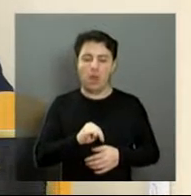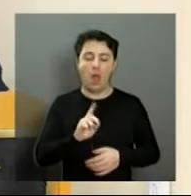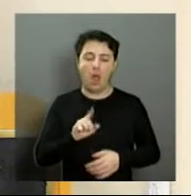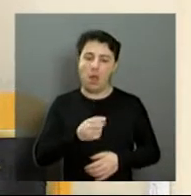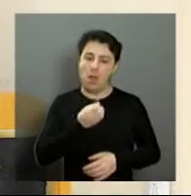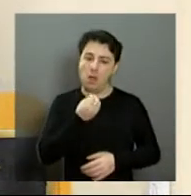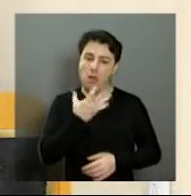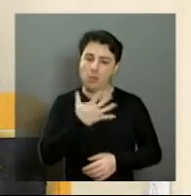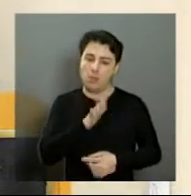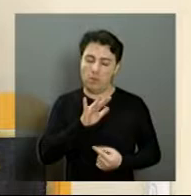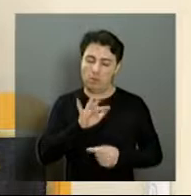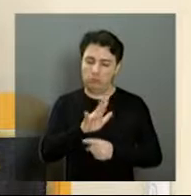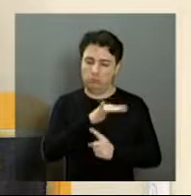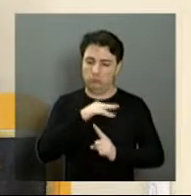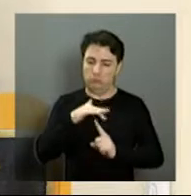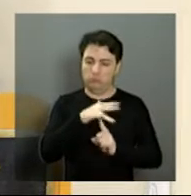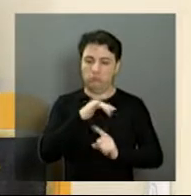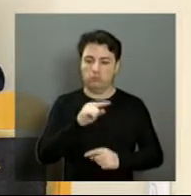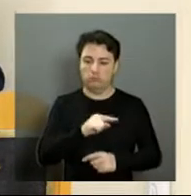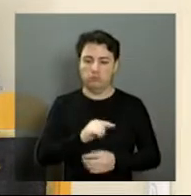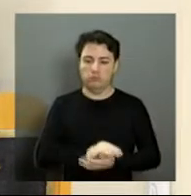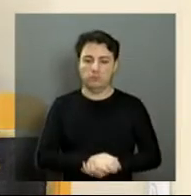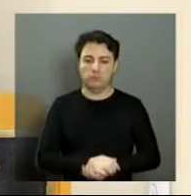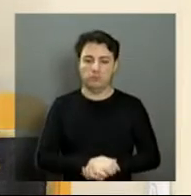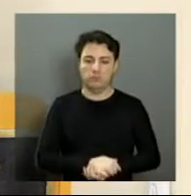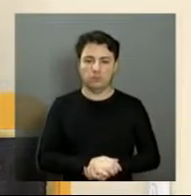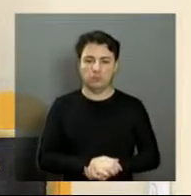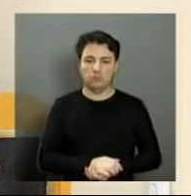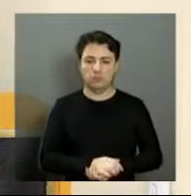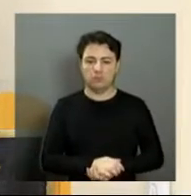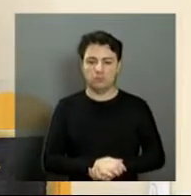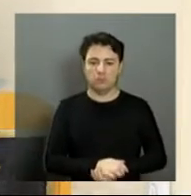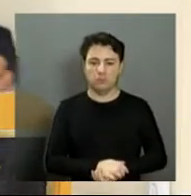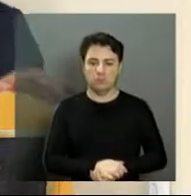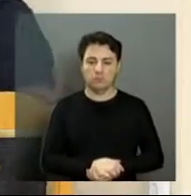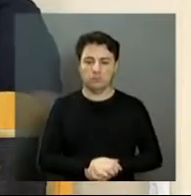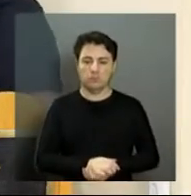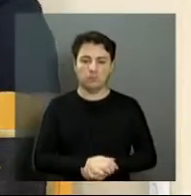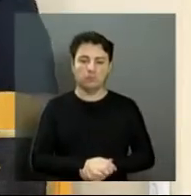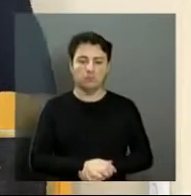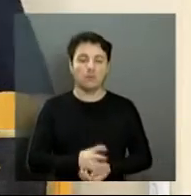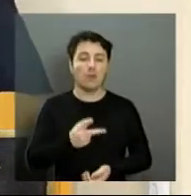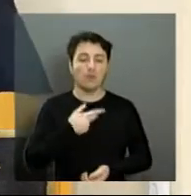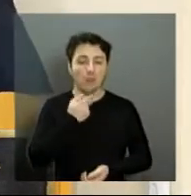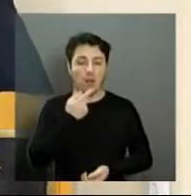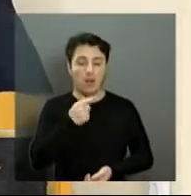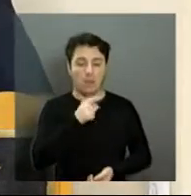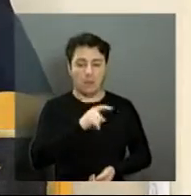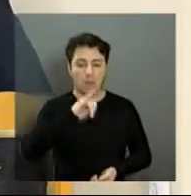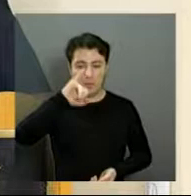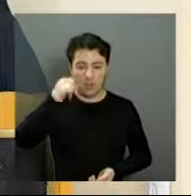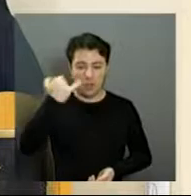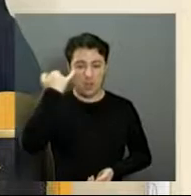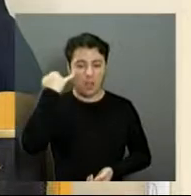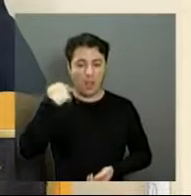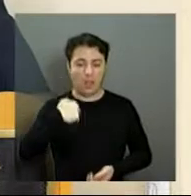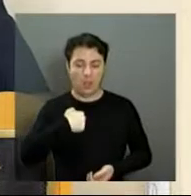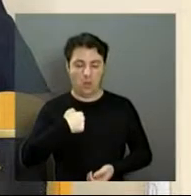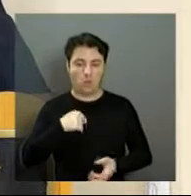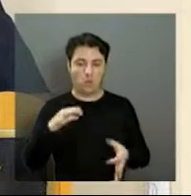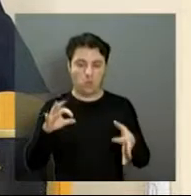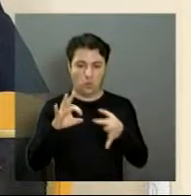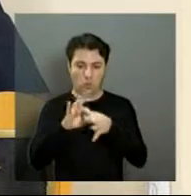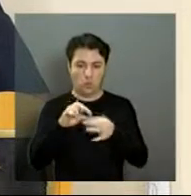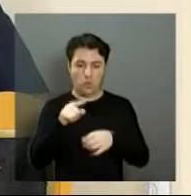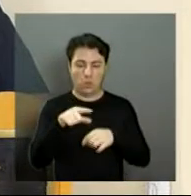e a população daquela região. Rapidamente também dizer, presidente, Jefferson Achuda, foi um prazer fazer parte desta